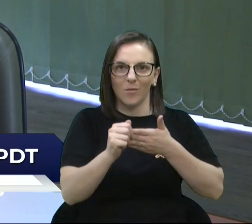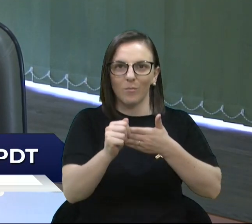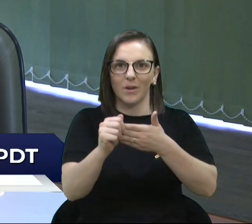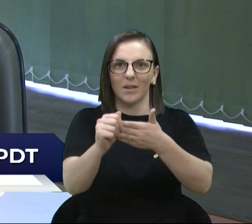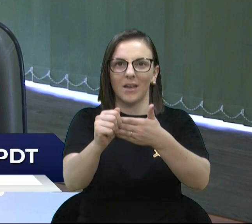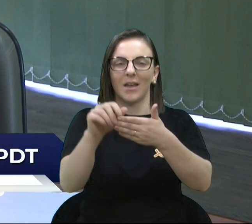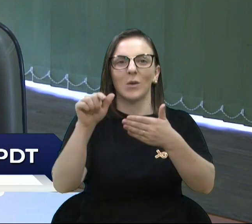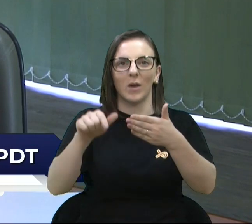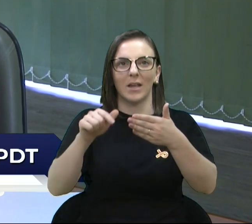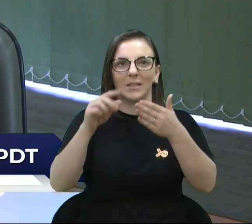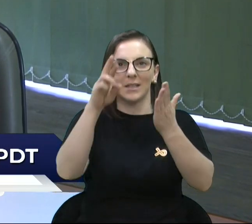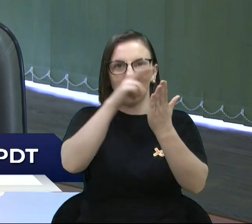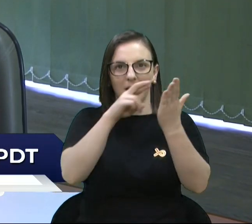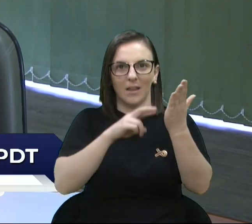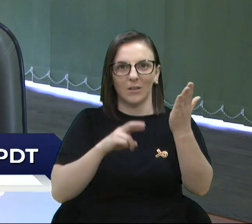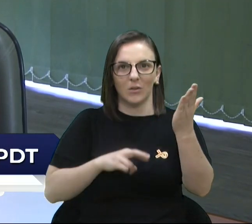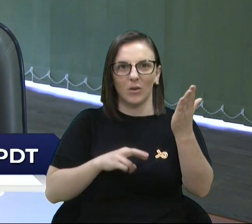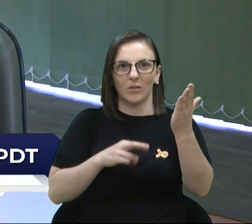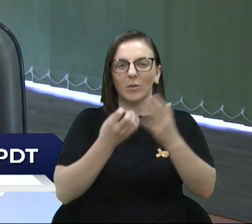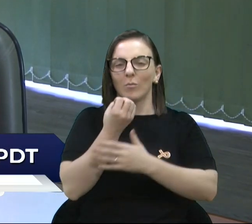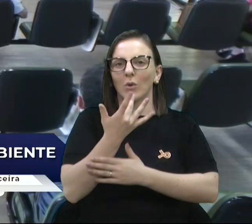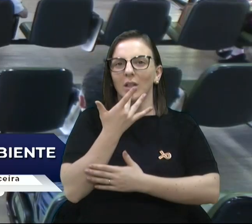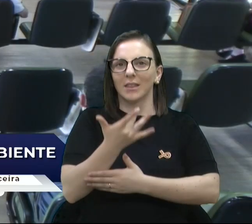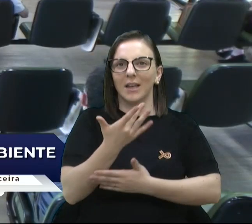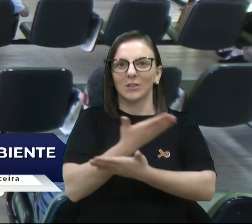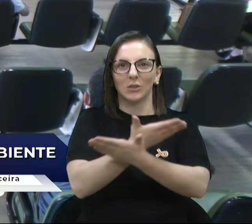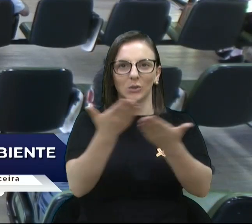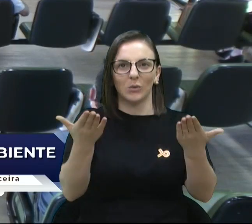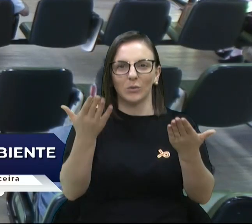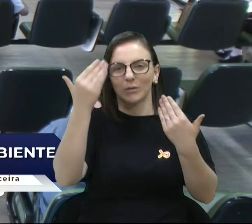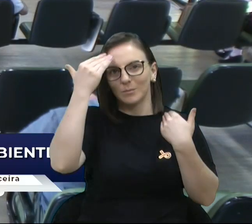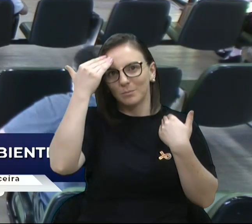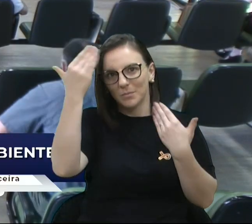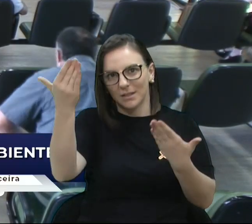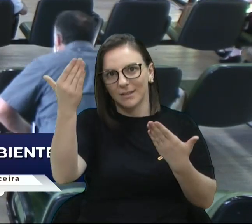relatório. Uma boa tarde a todos. Muito obrigado.